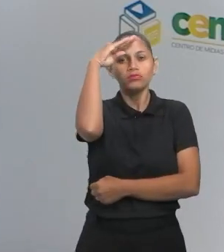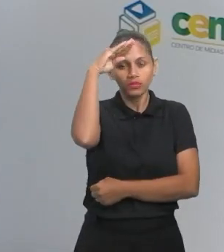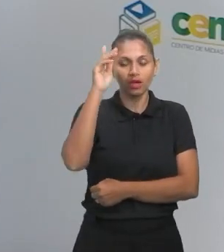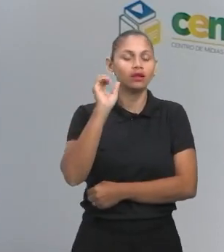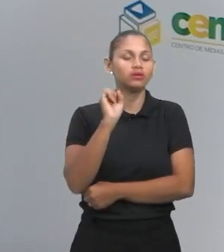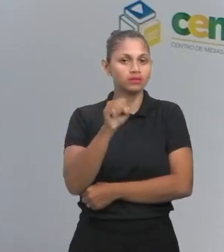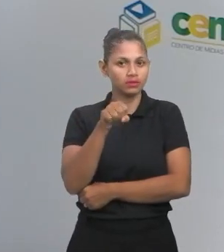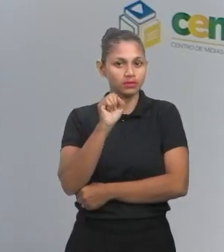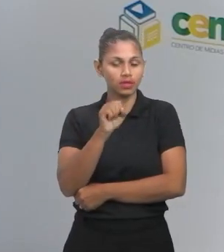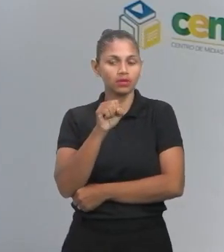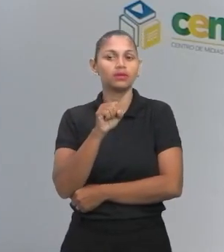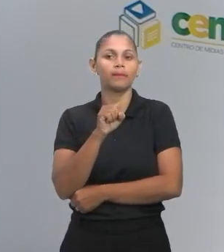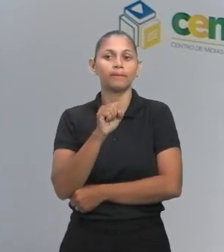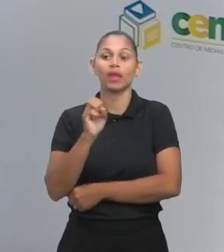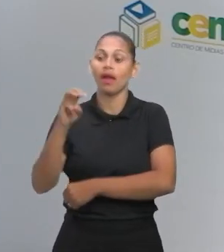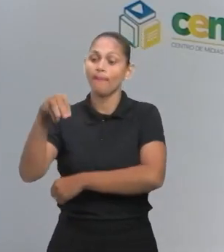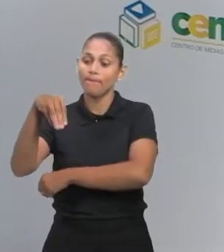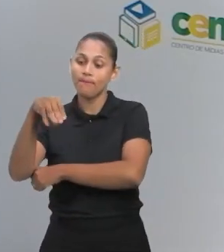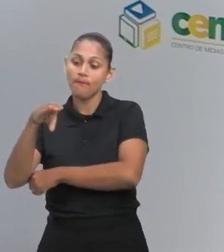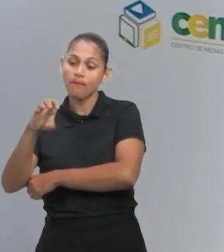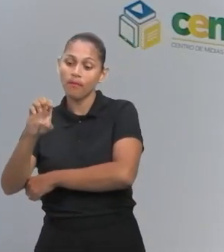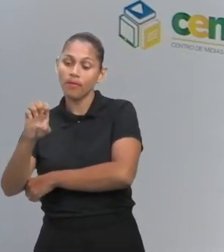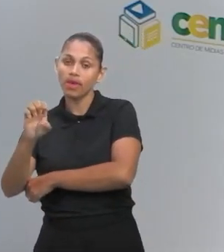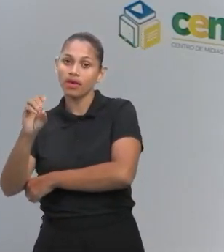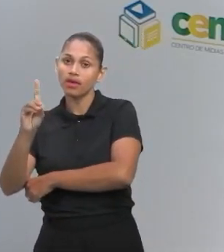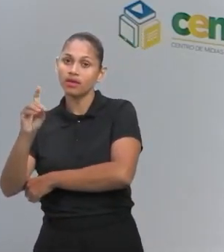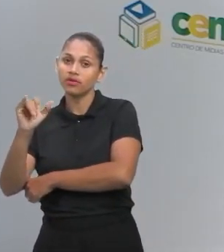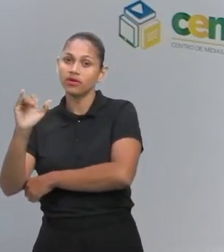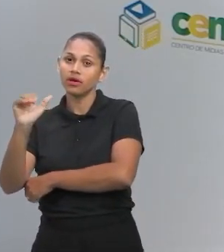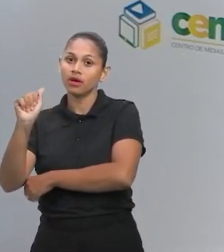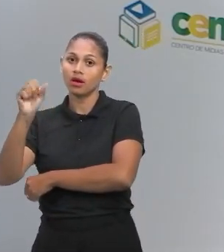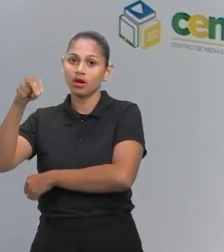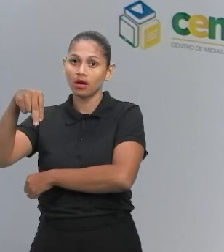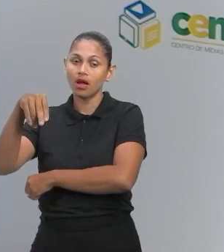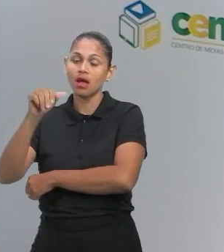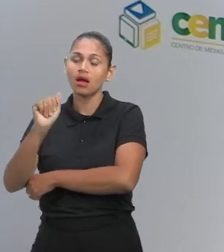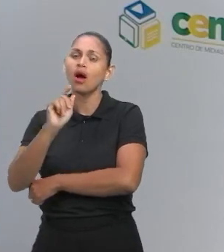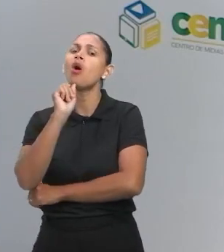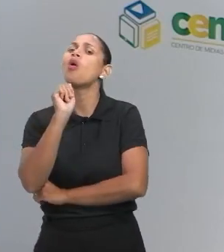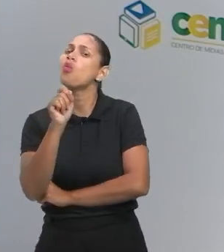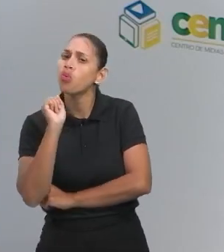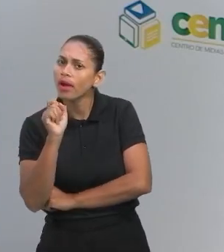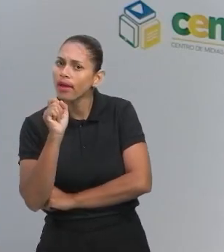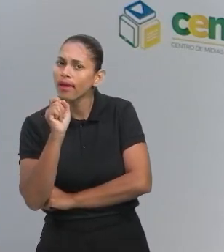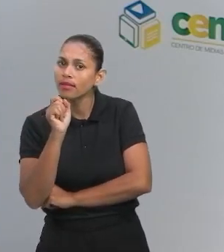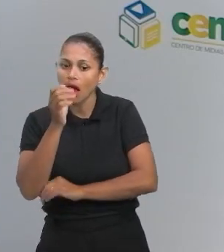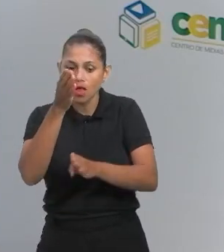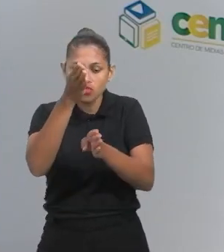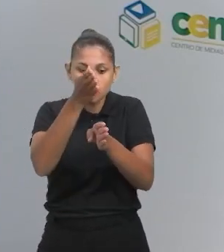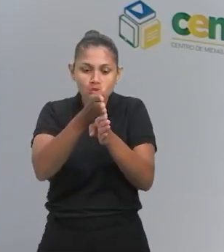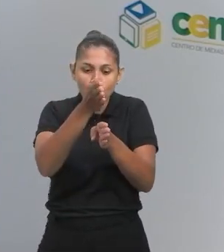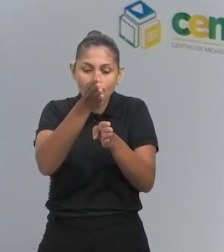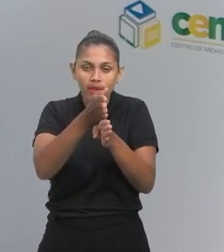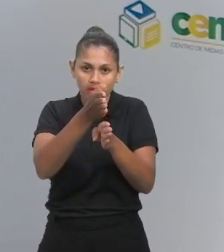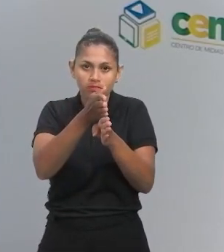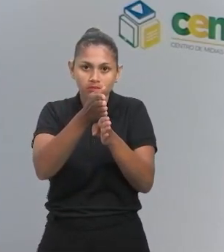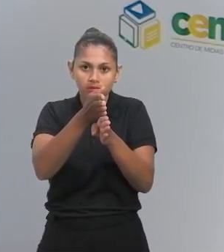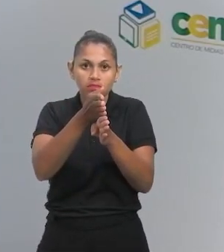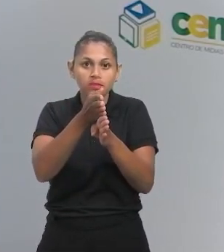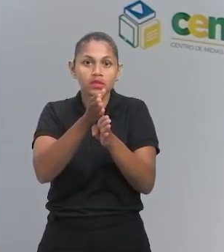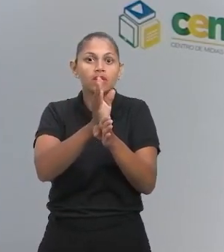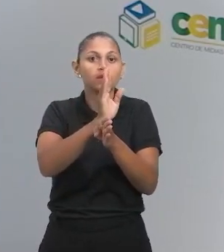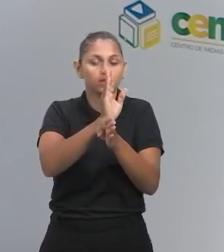A mediana, por sua vez, vai ser aquilo que está no meio. Falou em mediana, falou